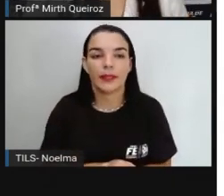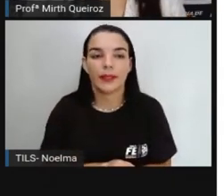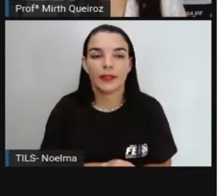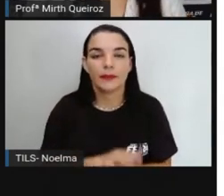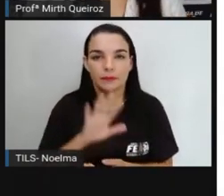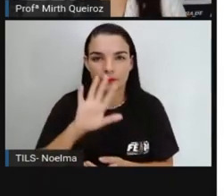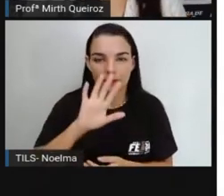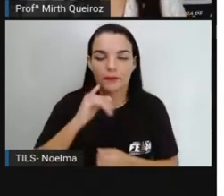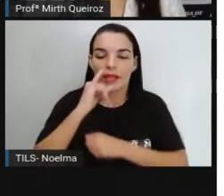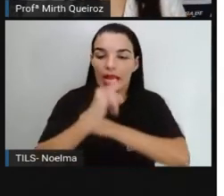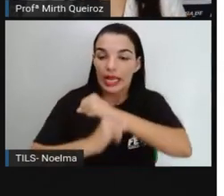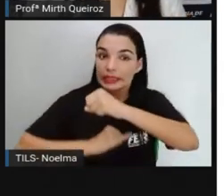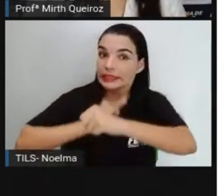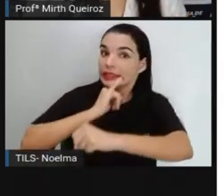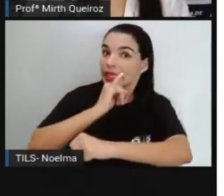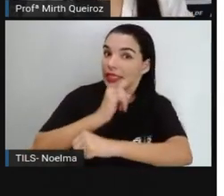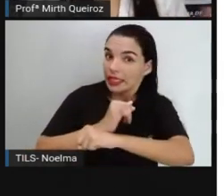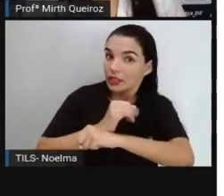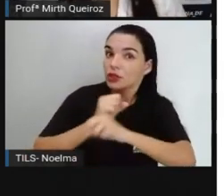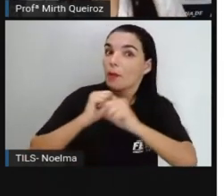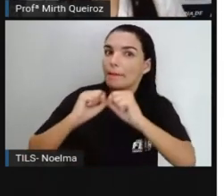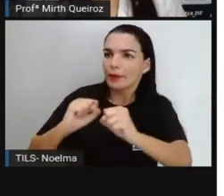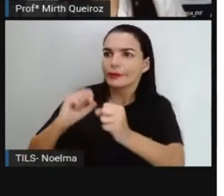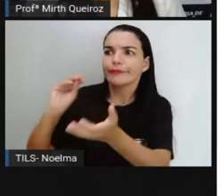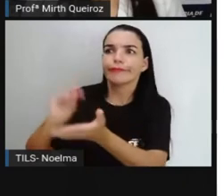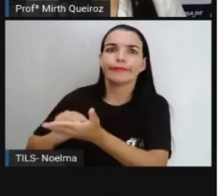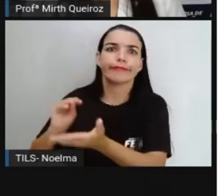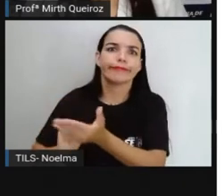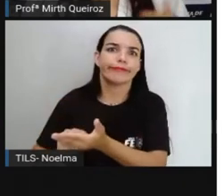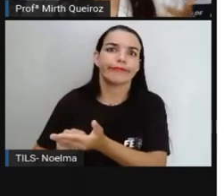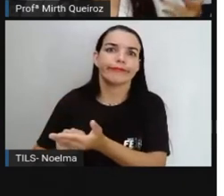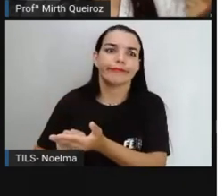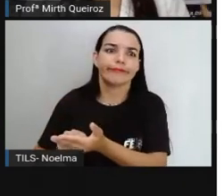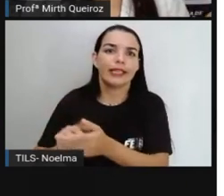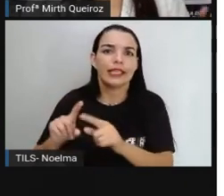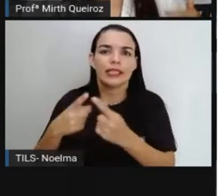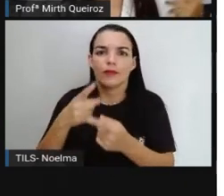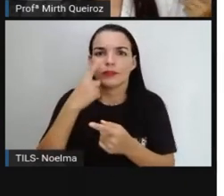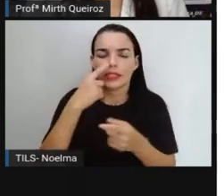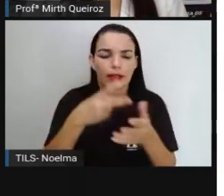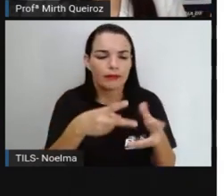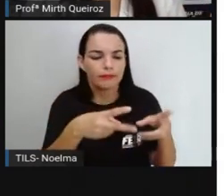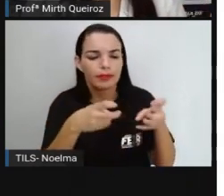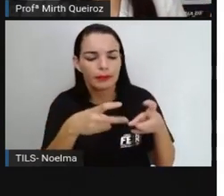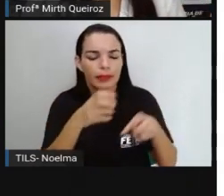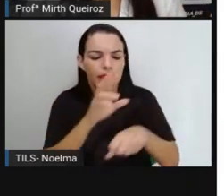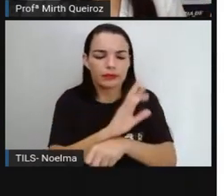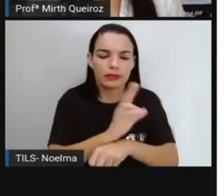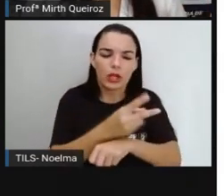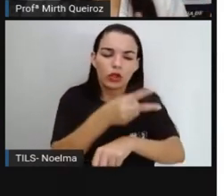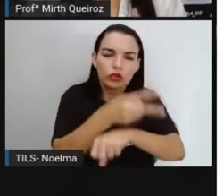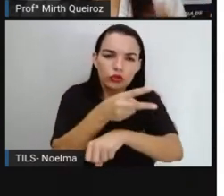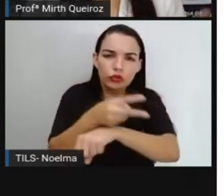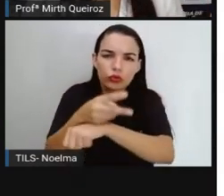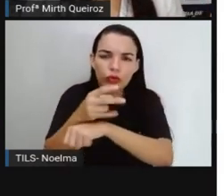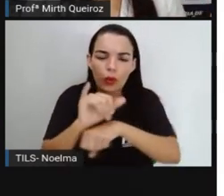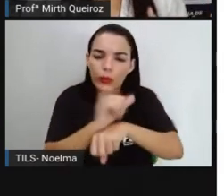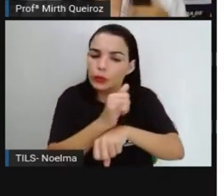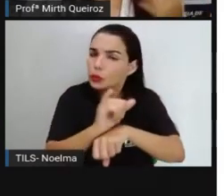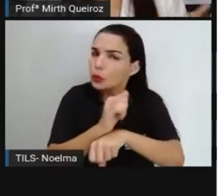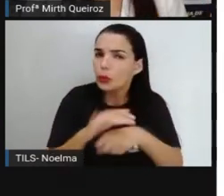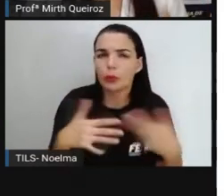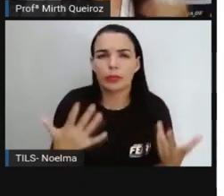A internet Pode faltar, né Então você está assistindo ali Pelo YouTube No celular Ou